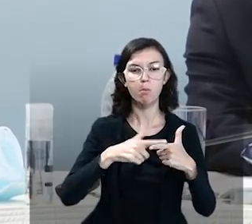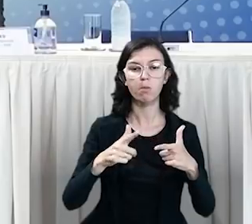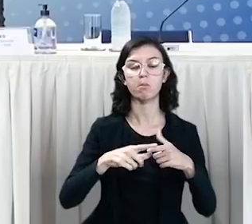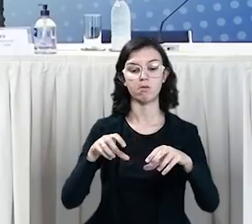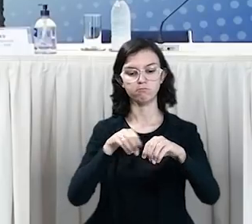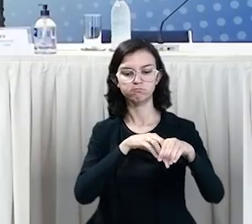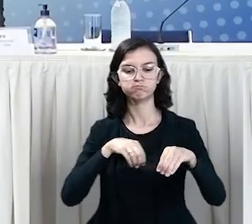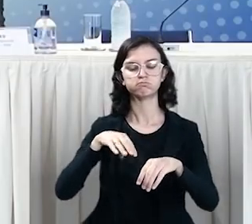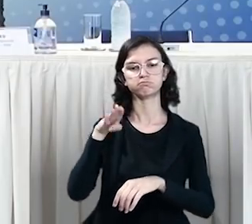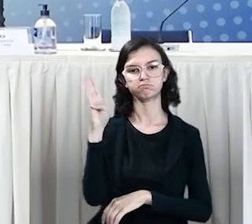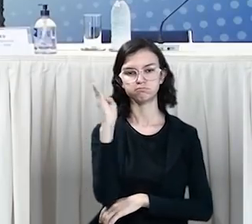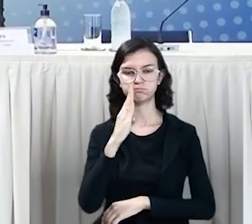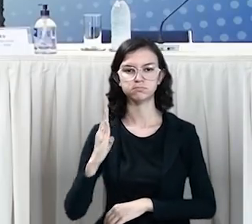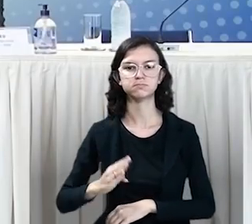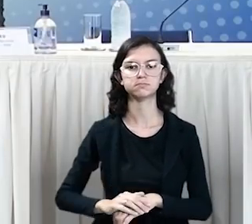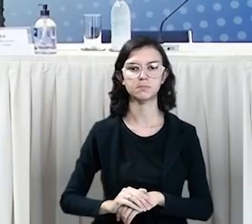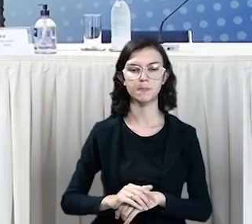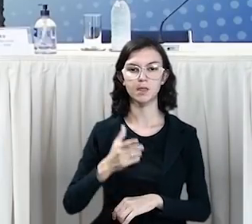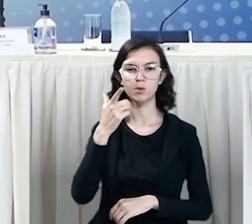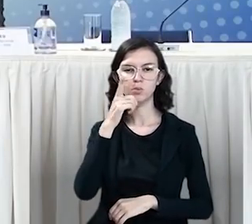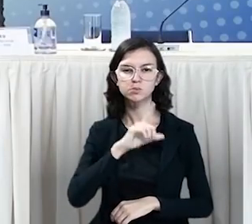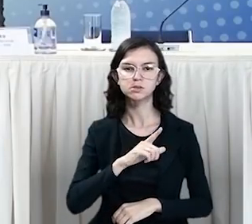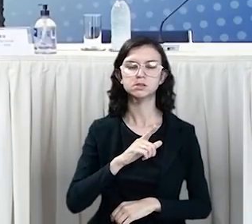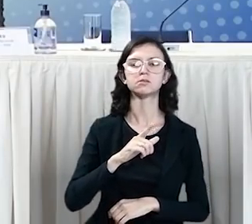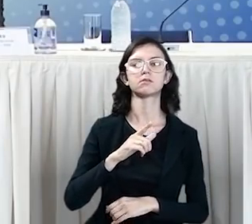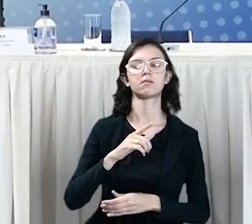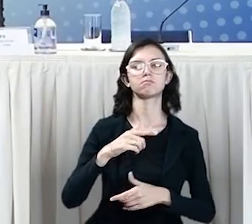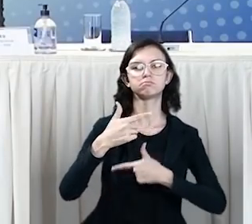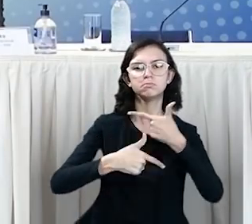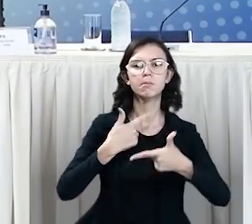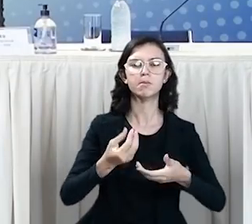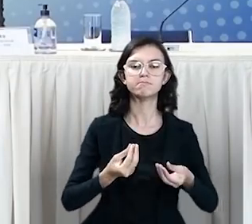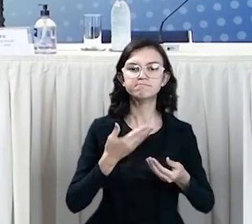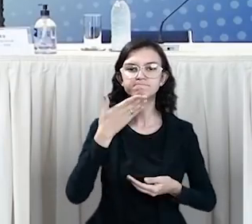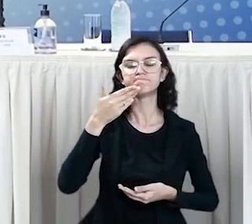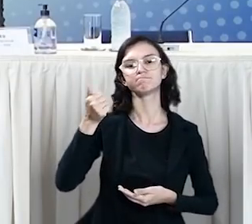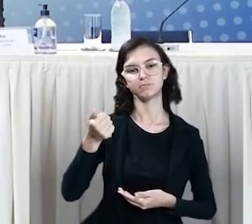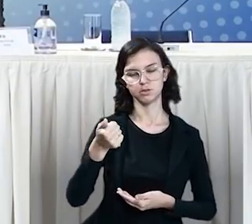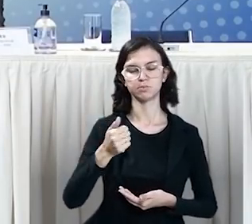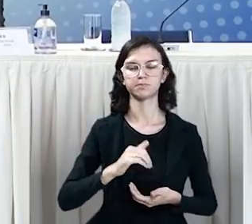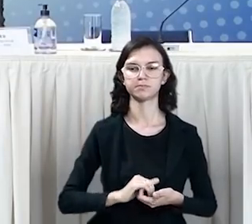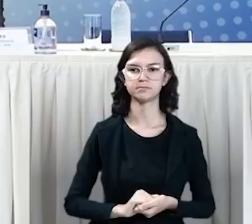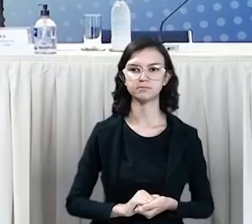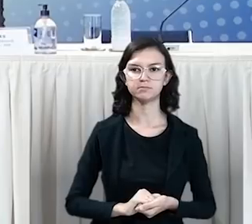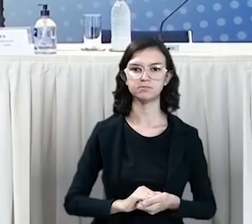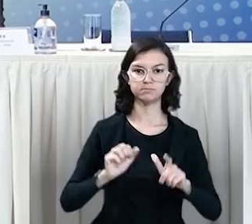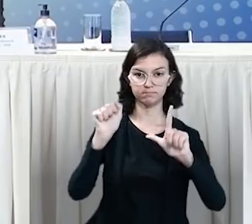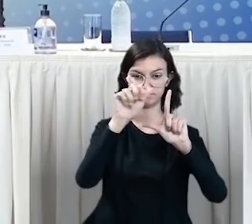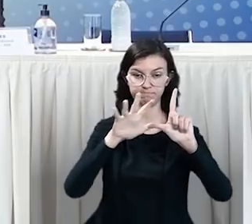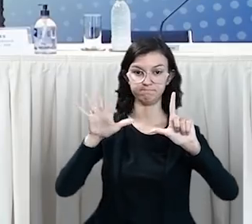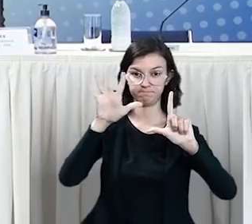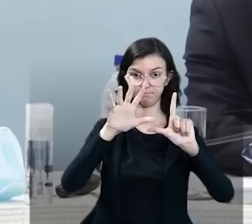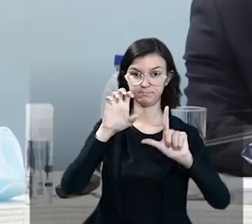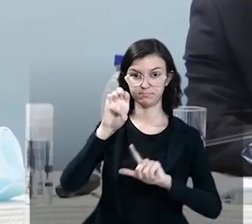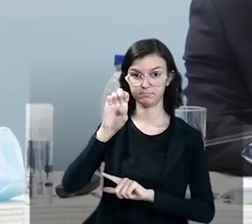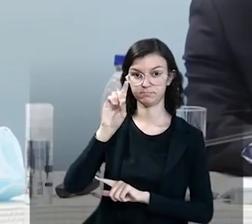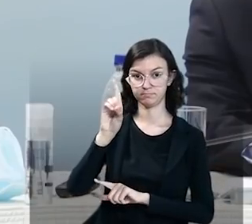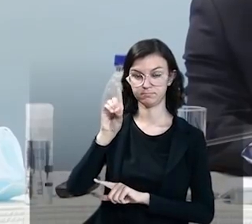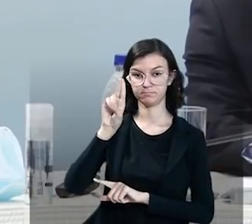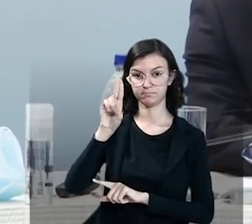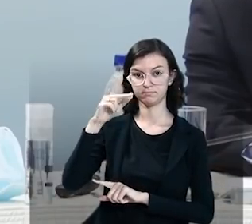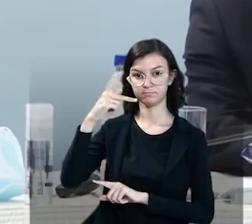uma elevação na qualidade dos nossos serviços educacionais. E essa plataforma, Eduplay,